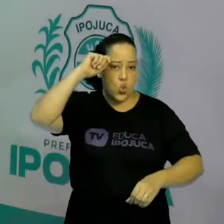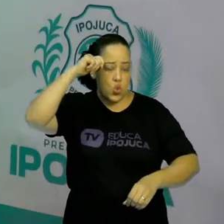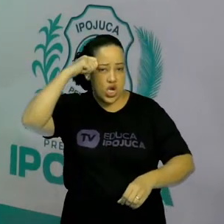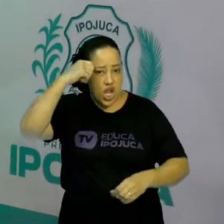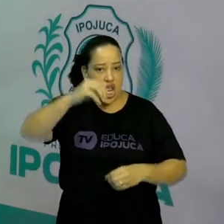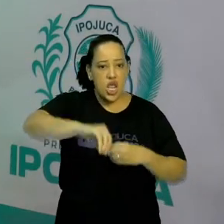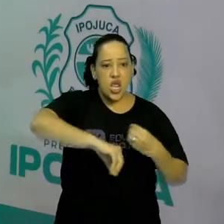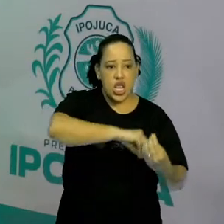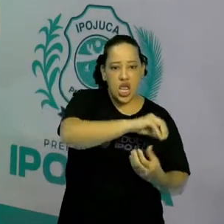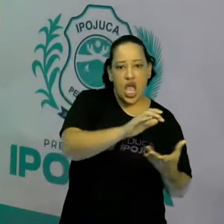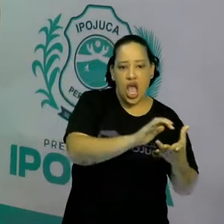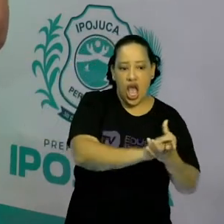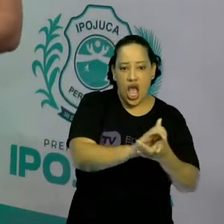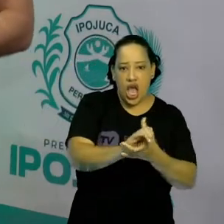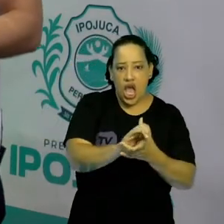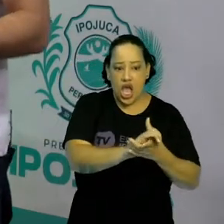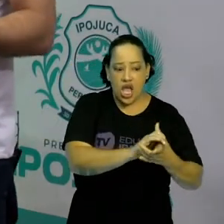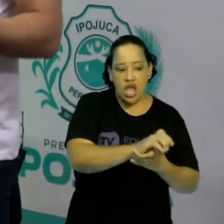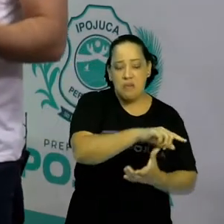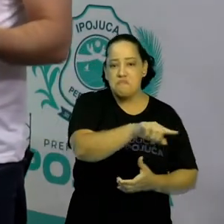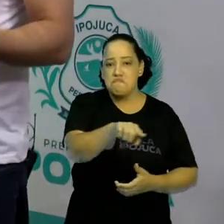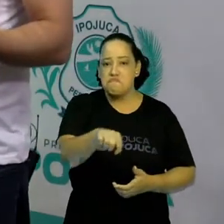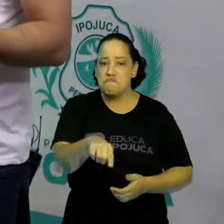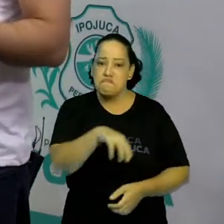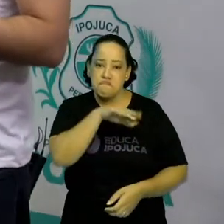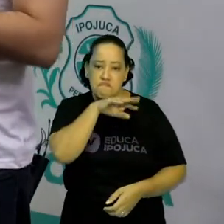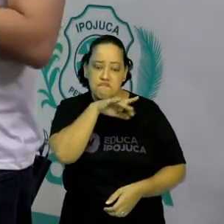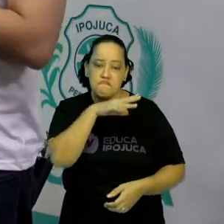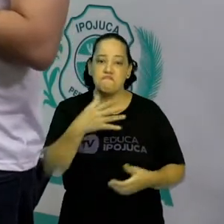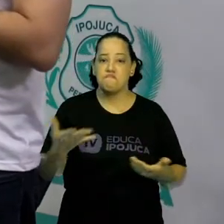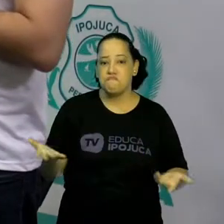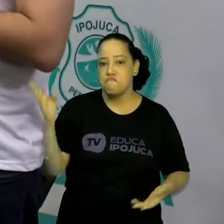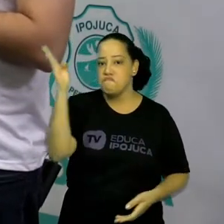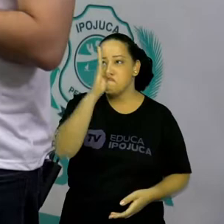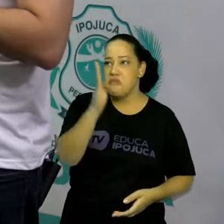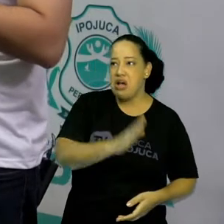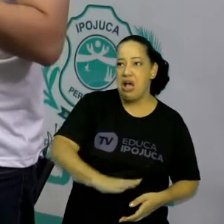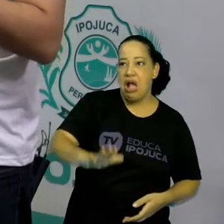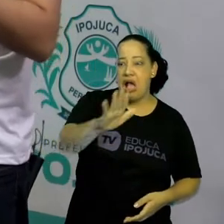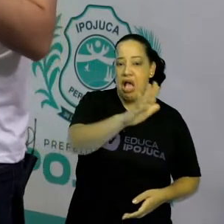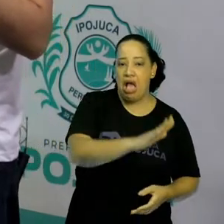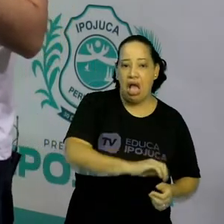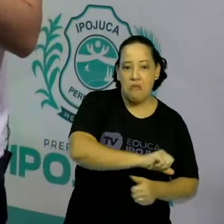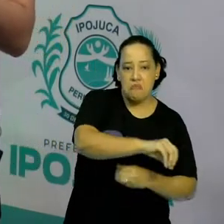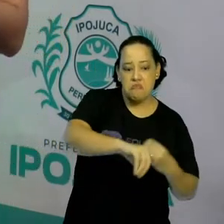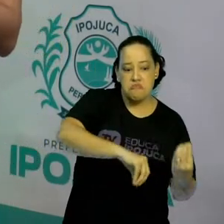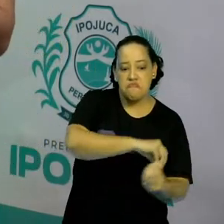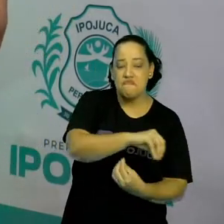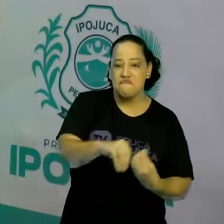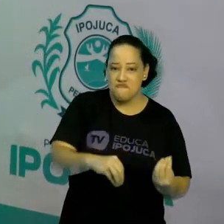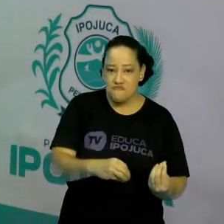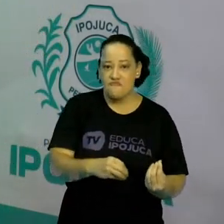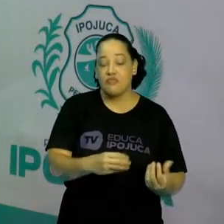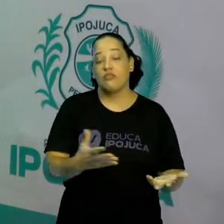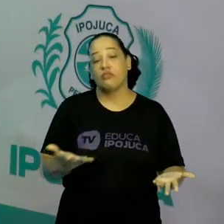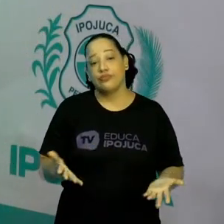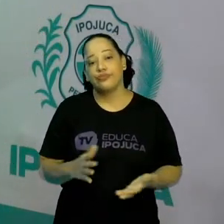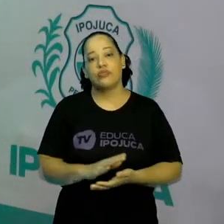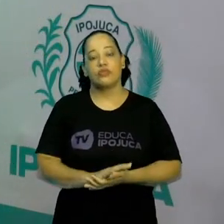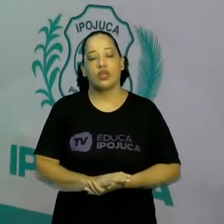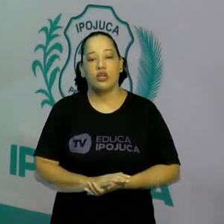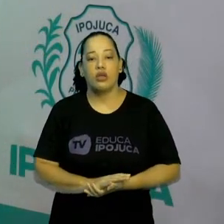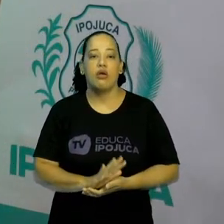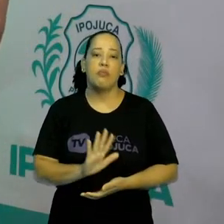fazia mal para o Brasil. Ok, pessoal? Outra coisa também foram os incentivos